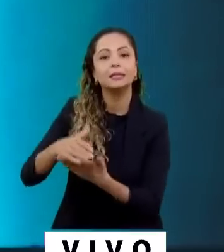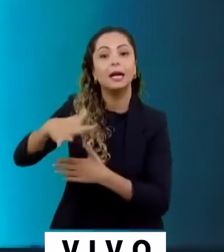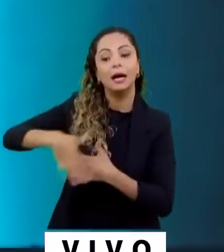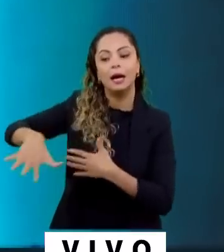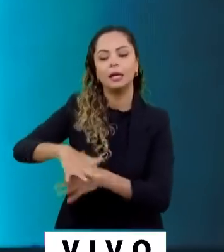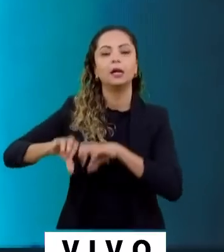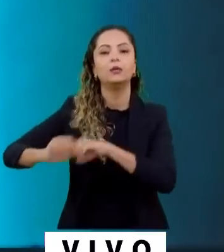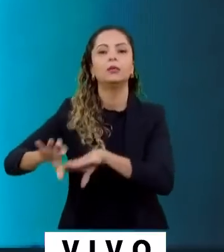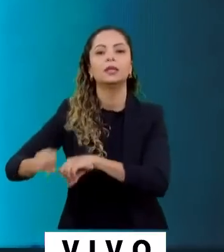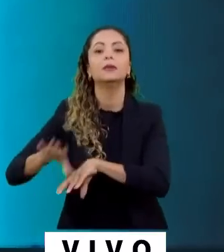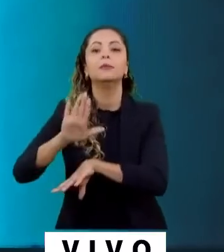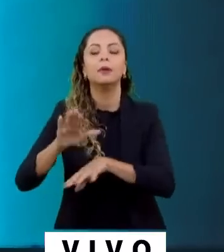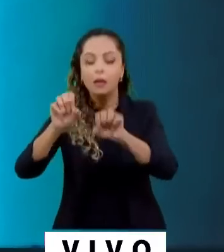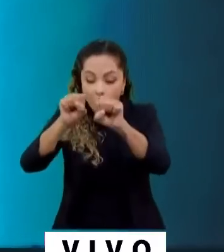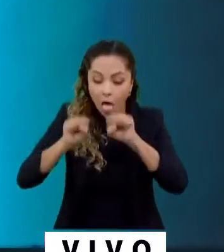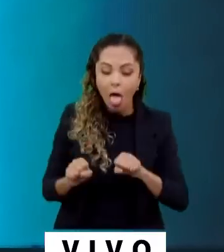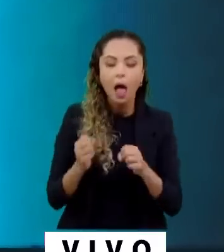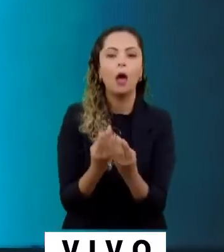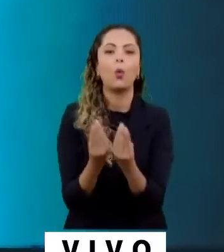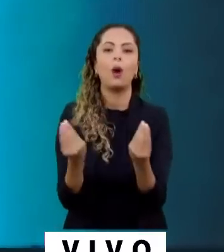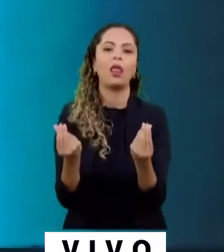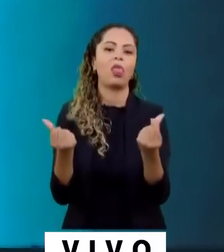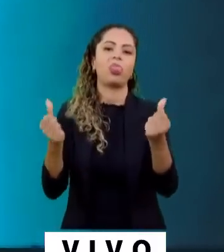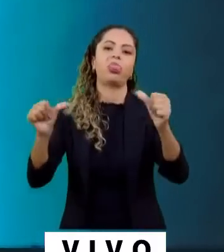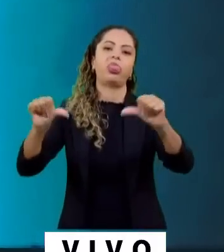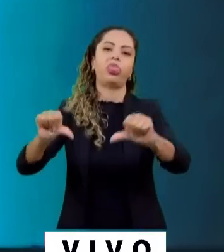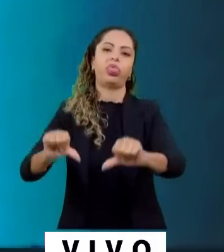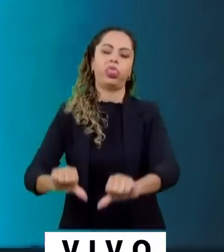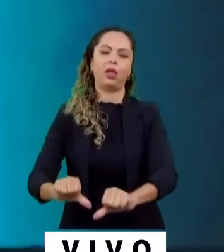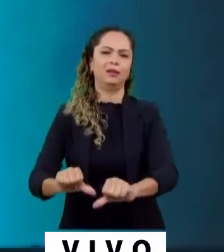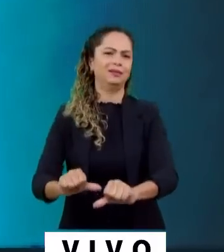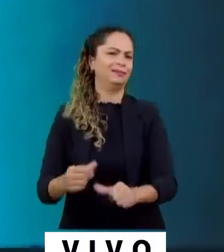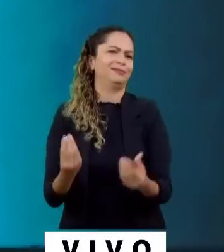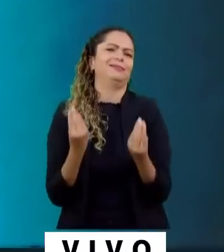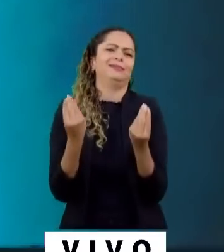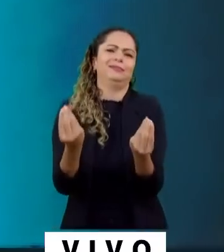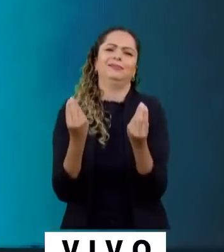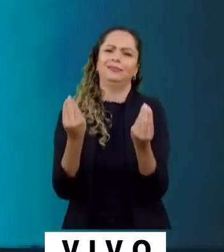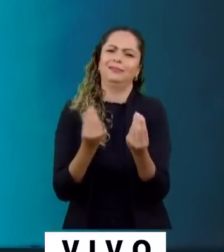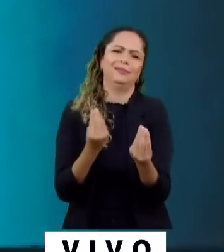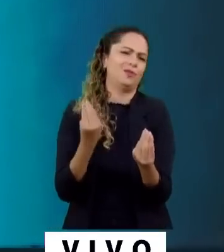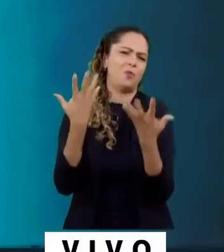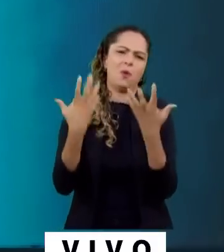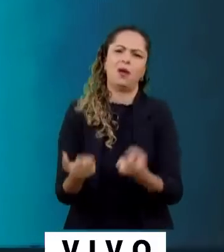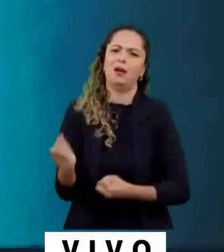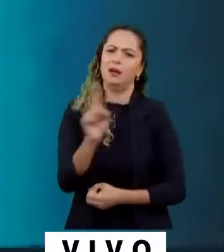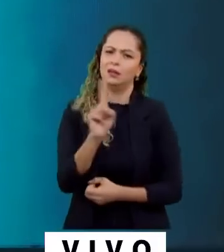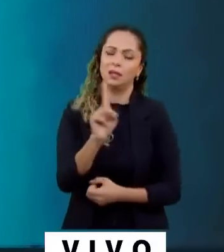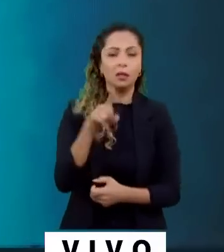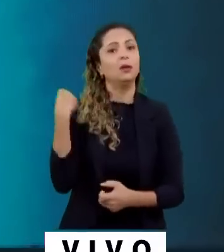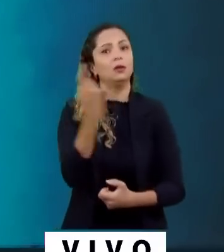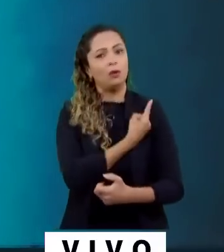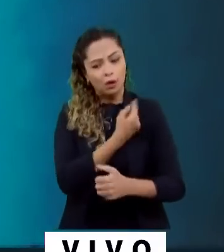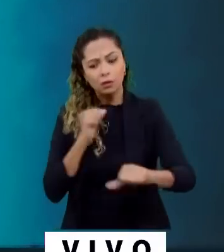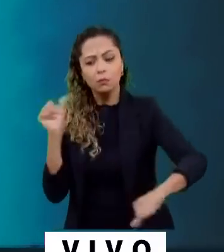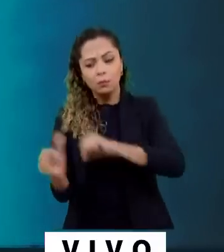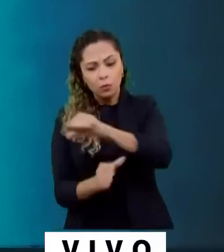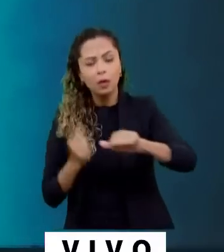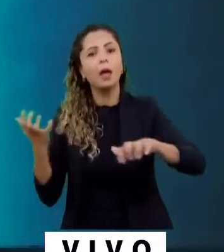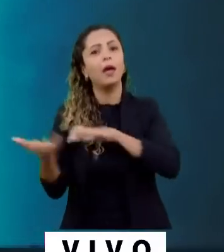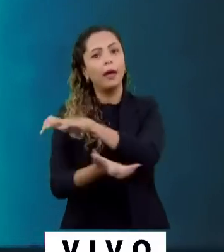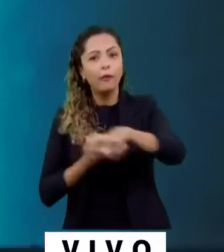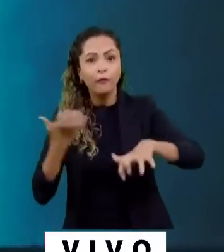nosso no PISA. Isso é inaceitável, inaceitável. Nós começaremos a nossa reforma dentro da educação